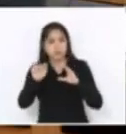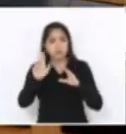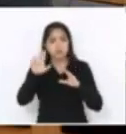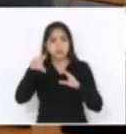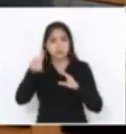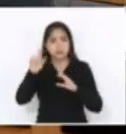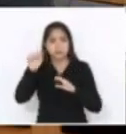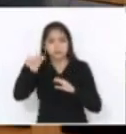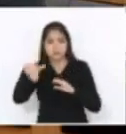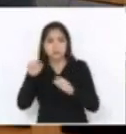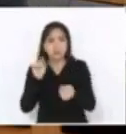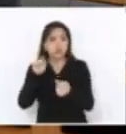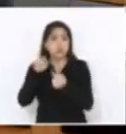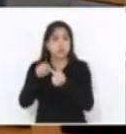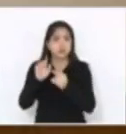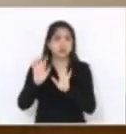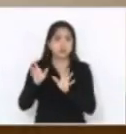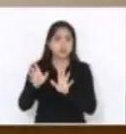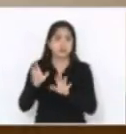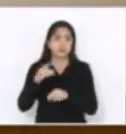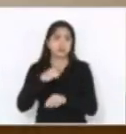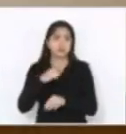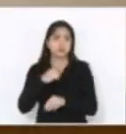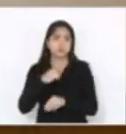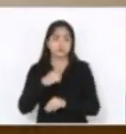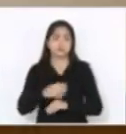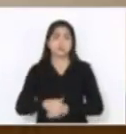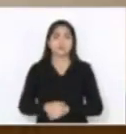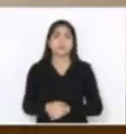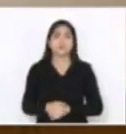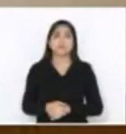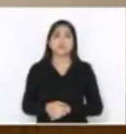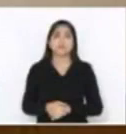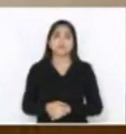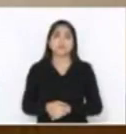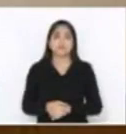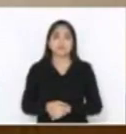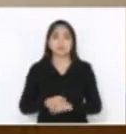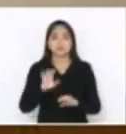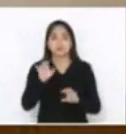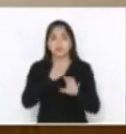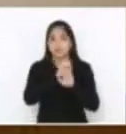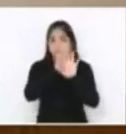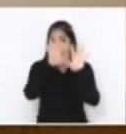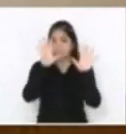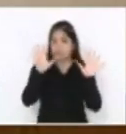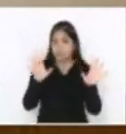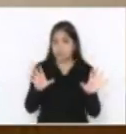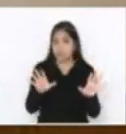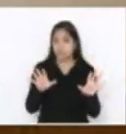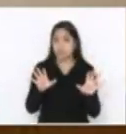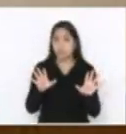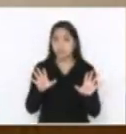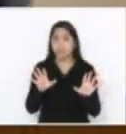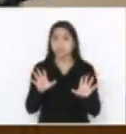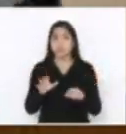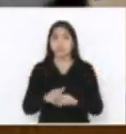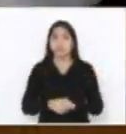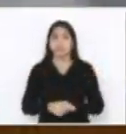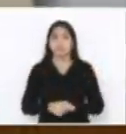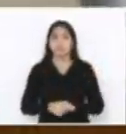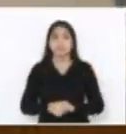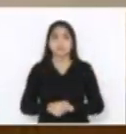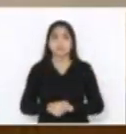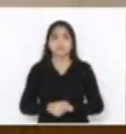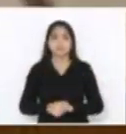propósito que foi feito. Sr. Presidente, para esclarecimento, Sr. Presidente, nós